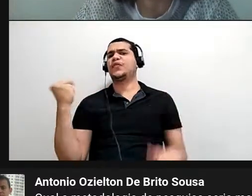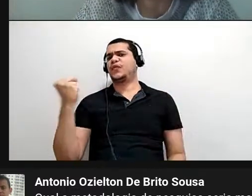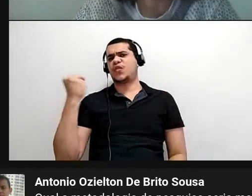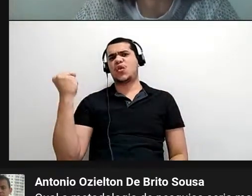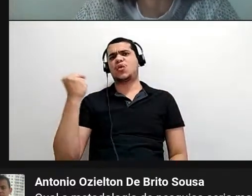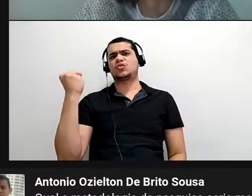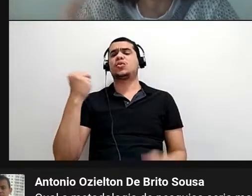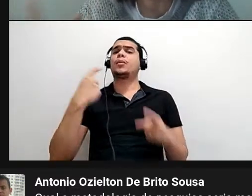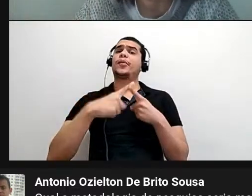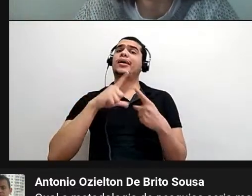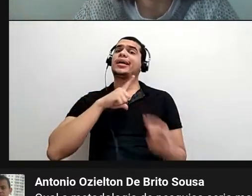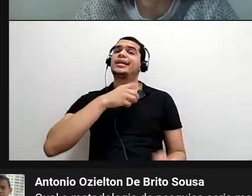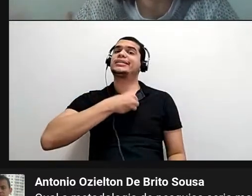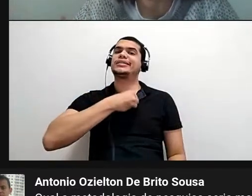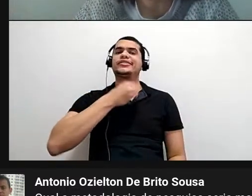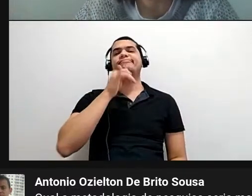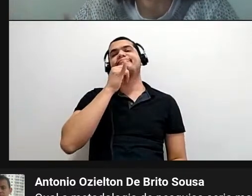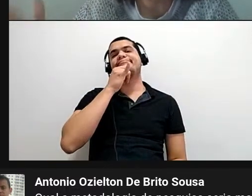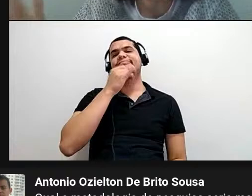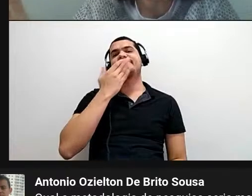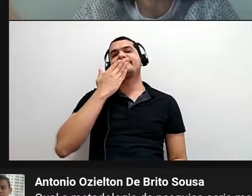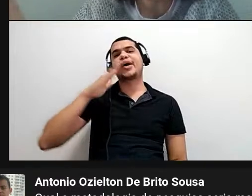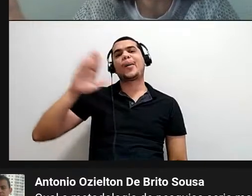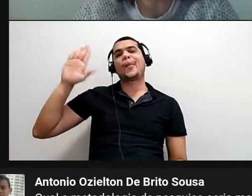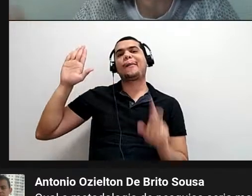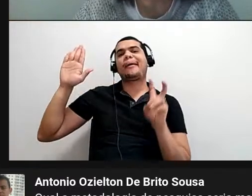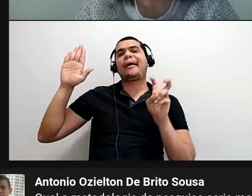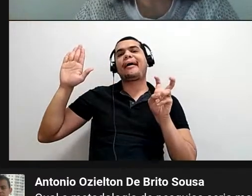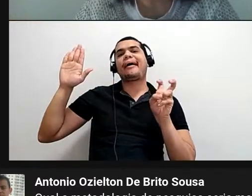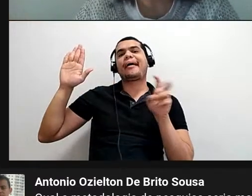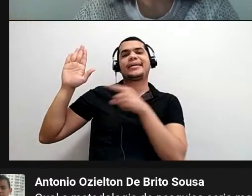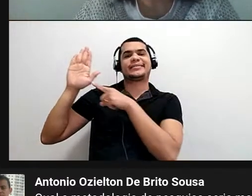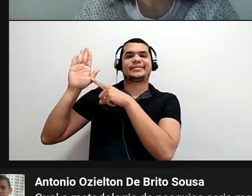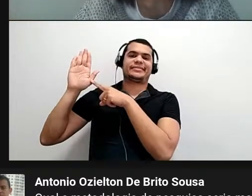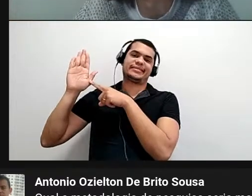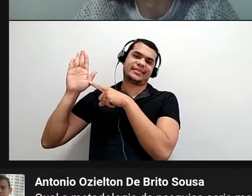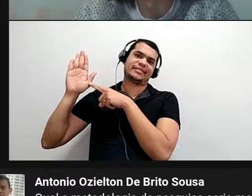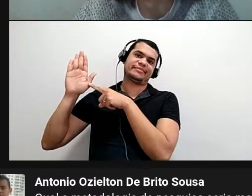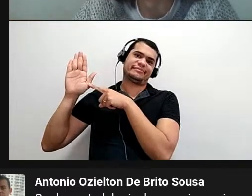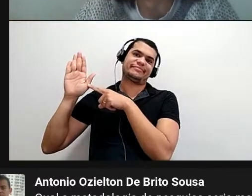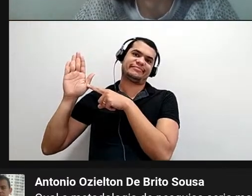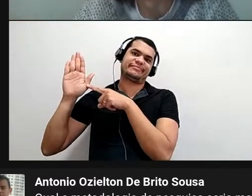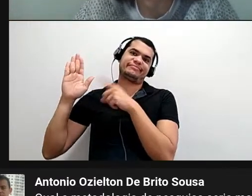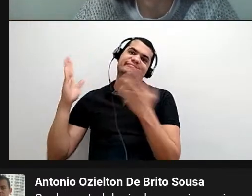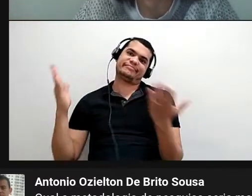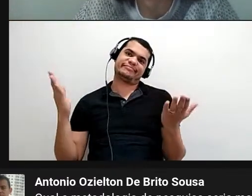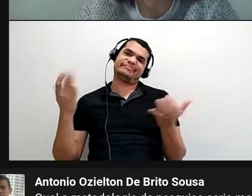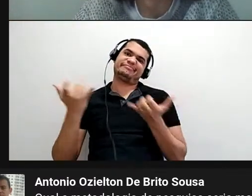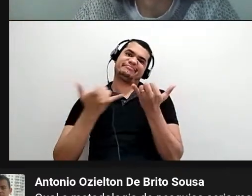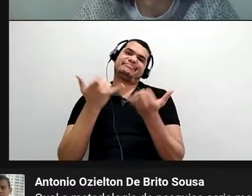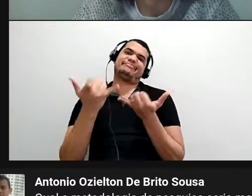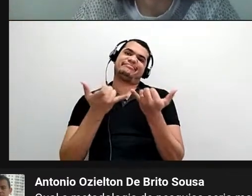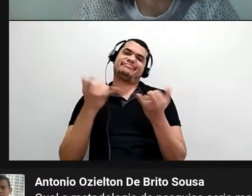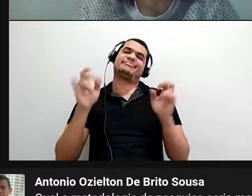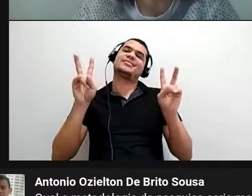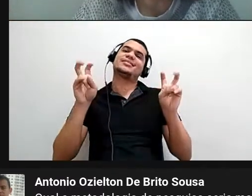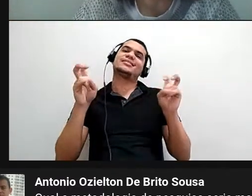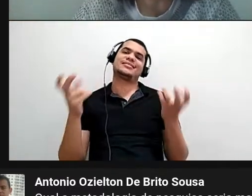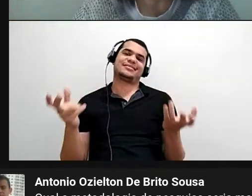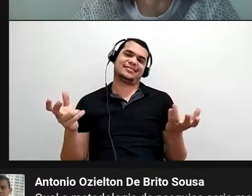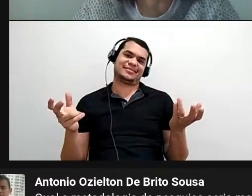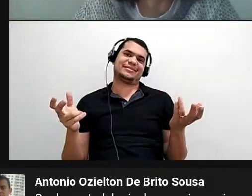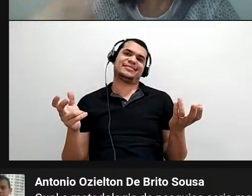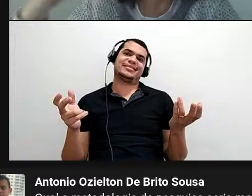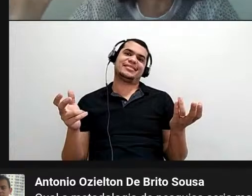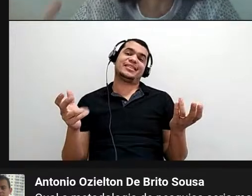porque existe uma promessa, digamos assim, né? Na, no que nós estávamos brincando ali do, é,